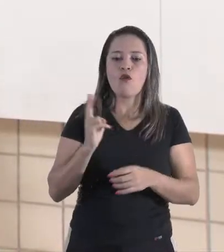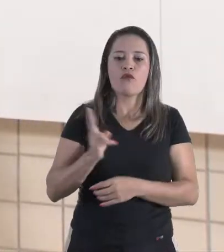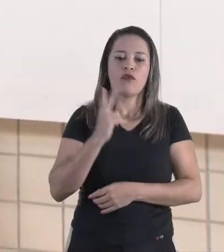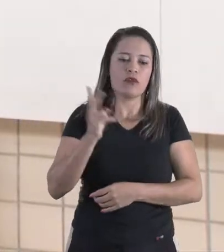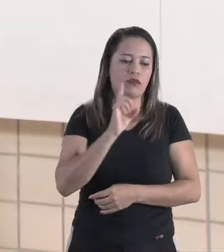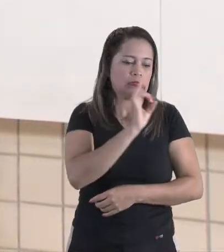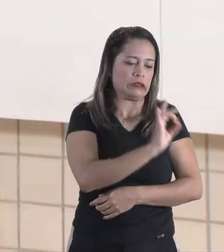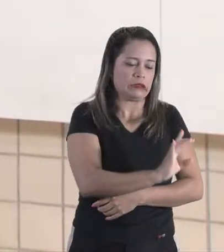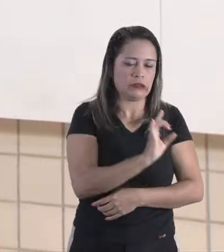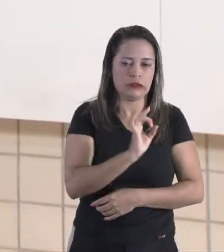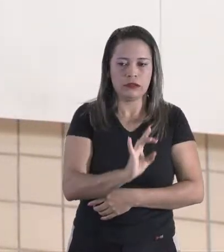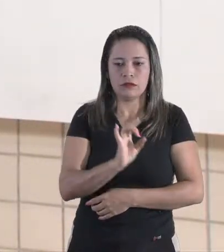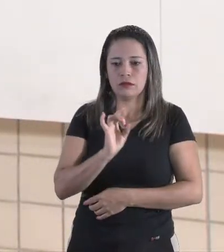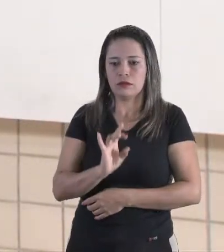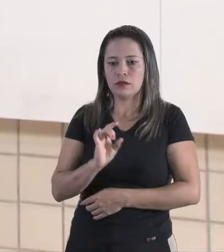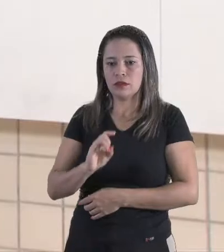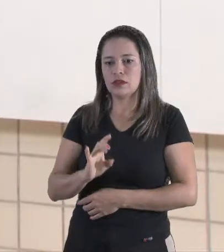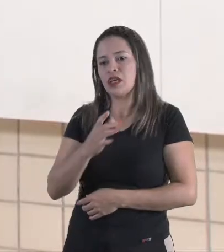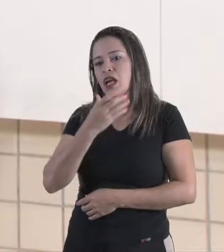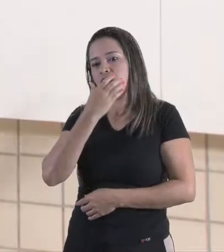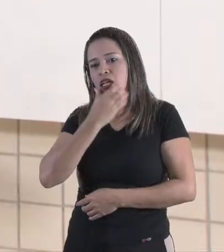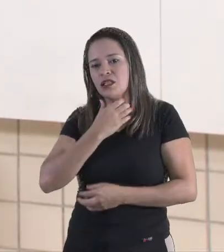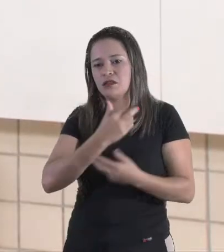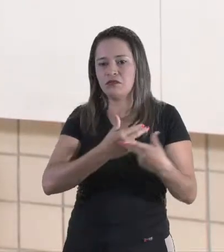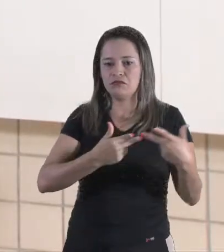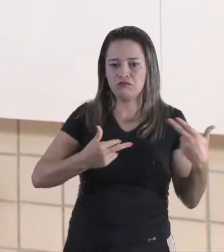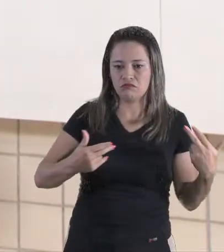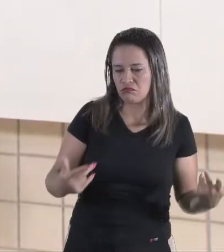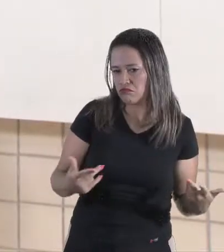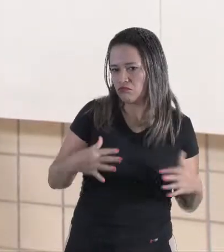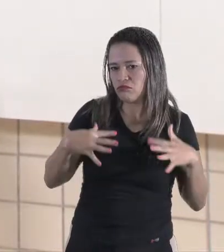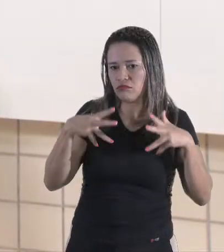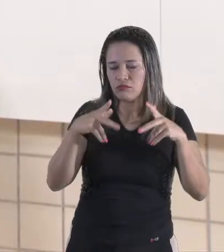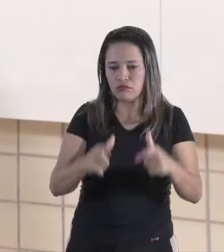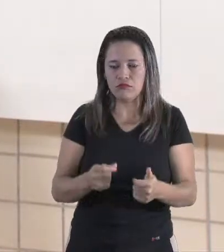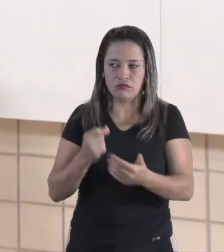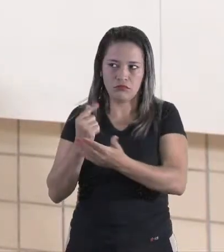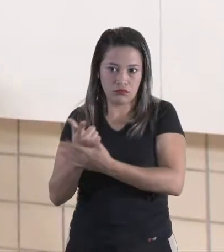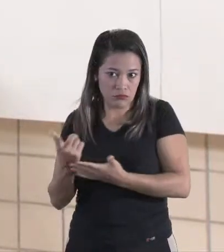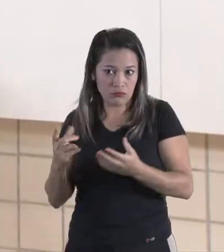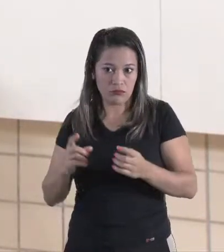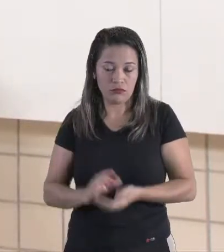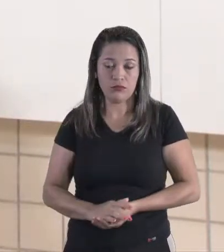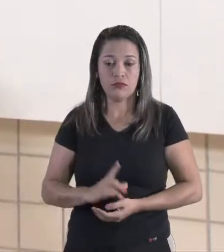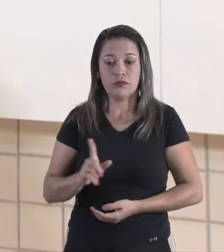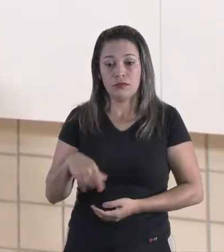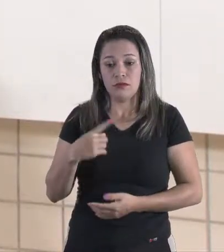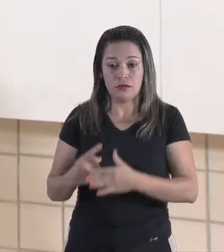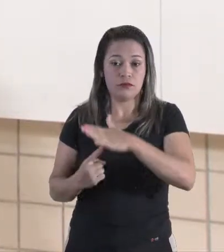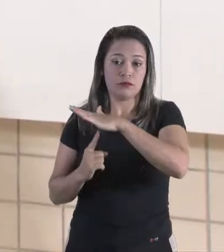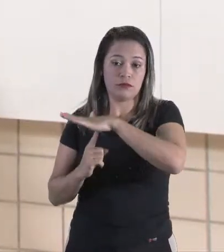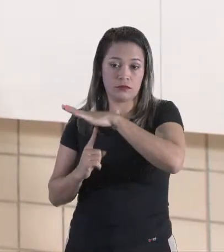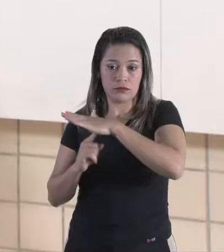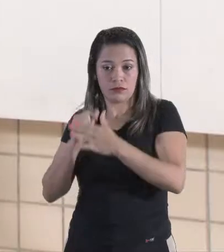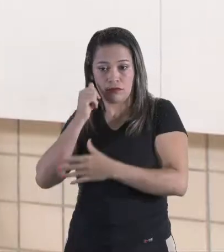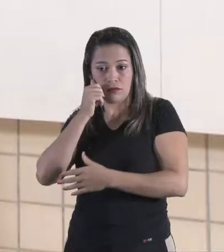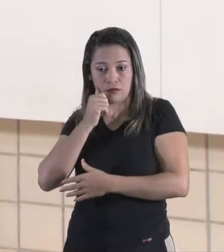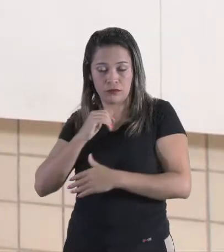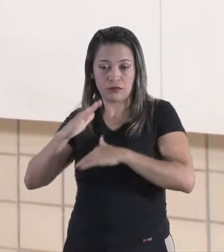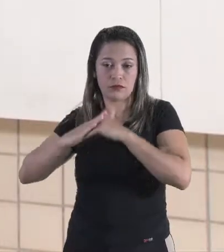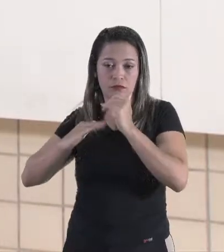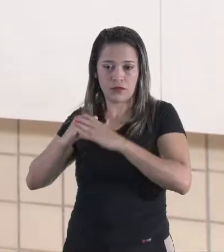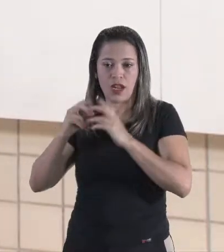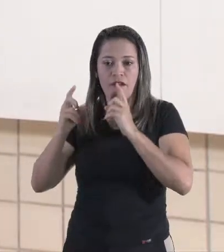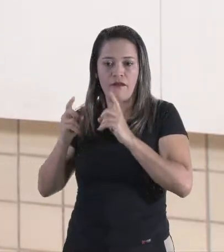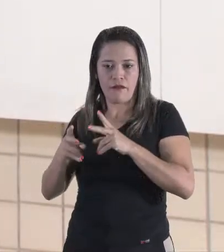cada legume ou fruta, de tudo que ela vai comprar. Então, a feirante é uma vendedora que